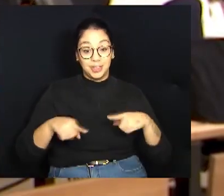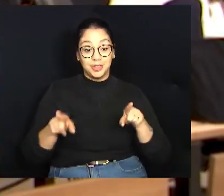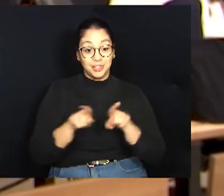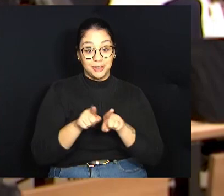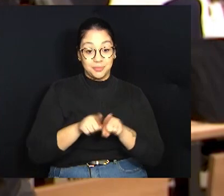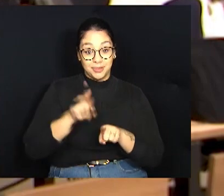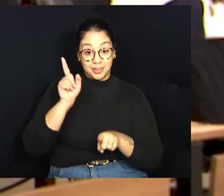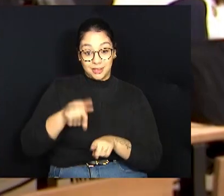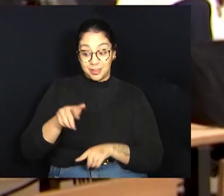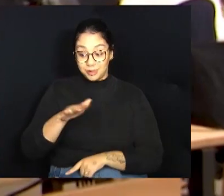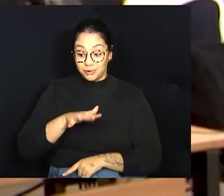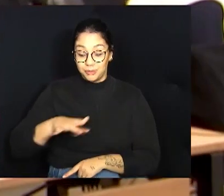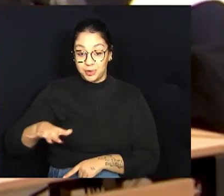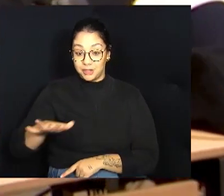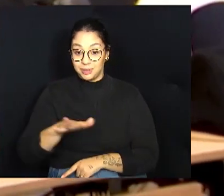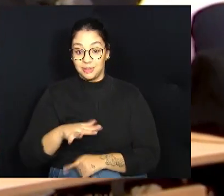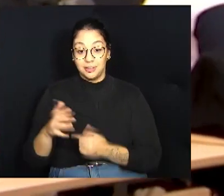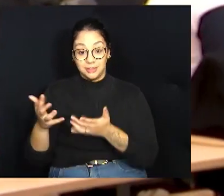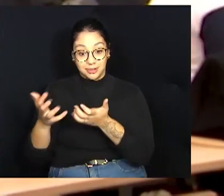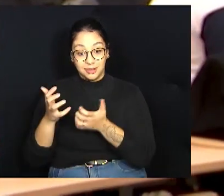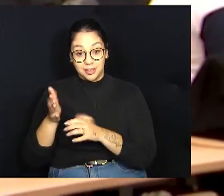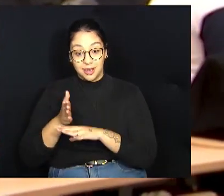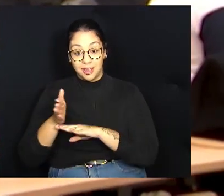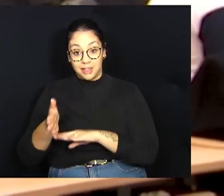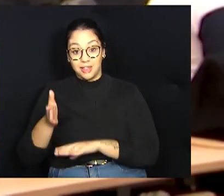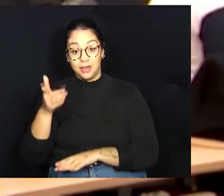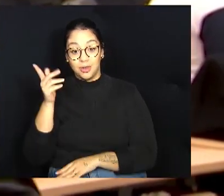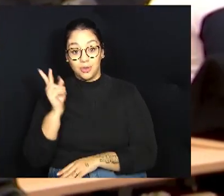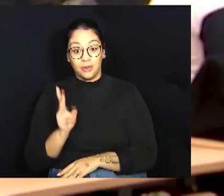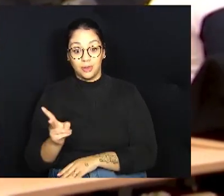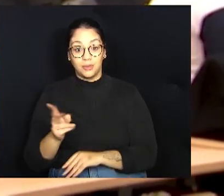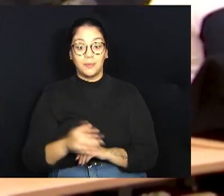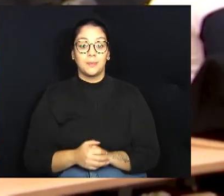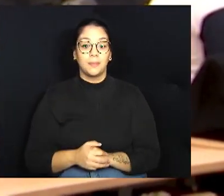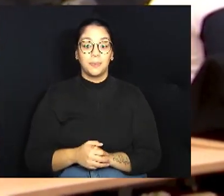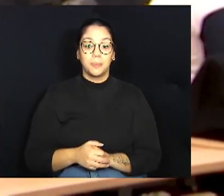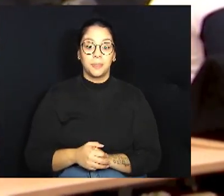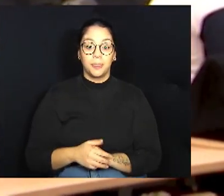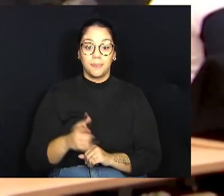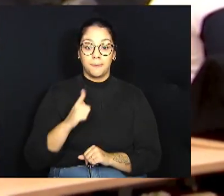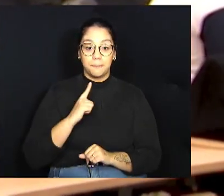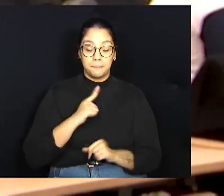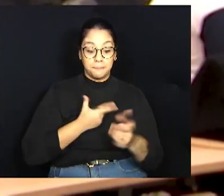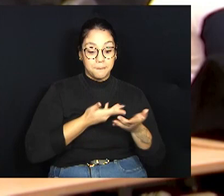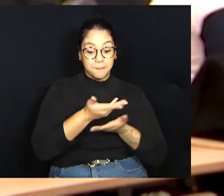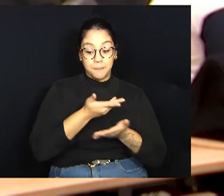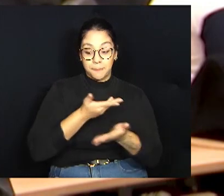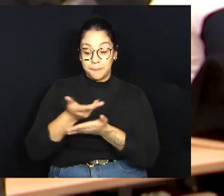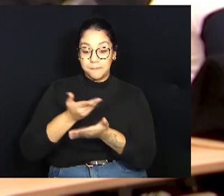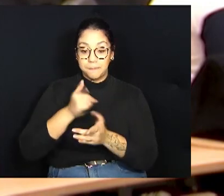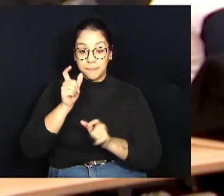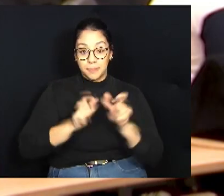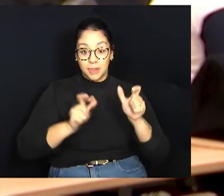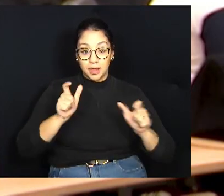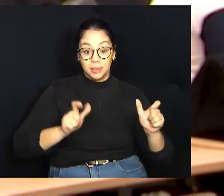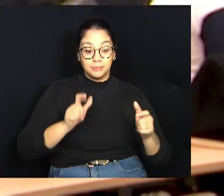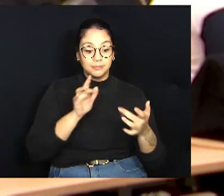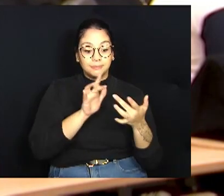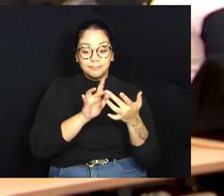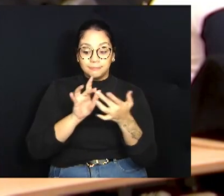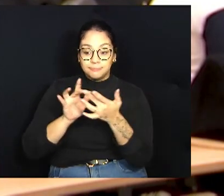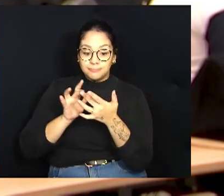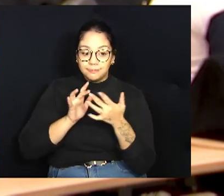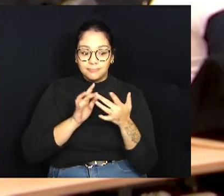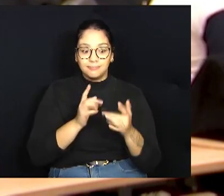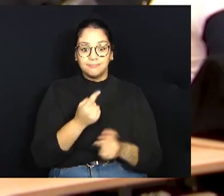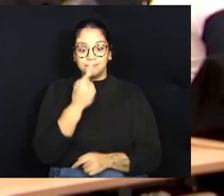uma das áreas que ele pretende seguir como carreira. Quando você se comunica com as pessoas, você vê e você se identifica também, sabe? Isso é muito